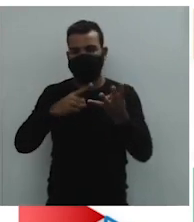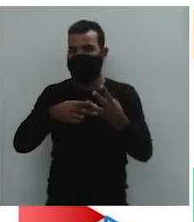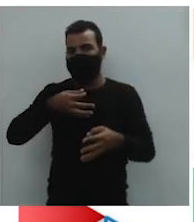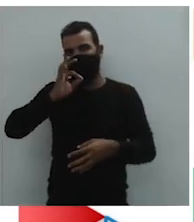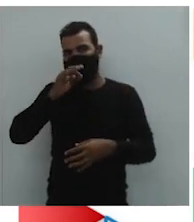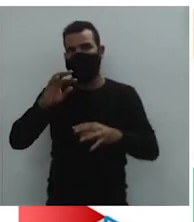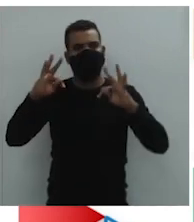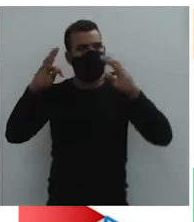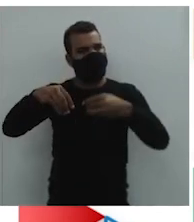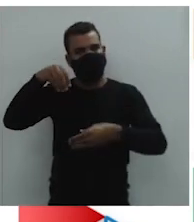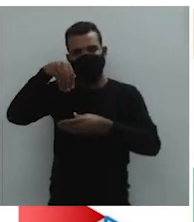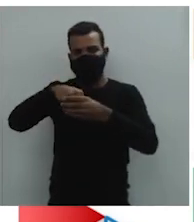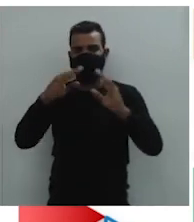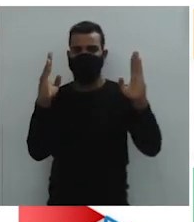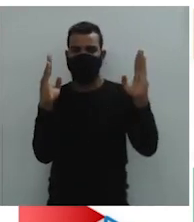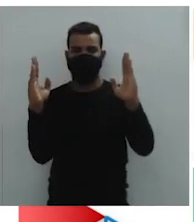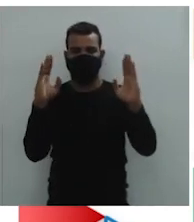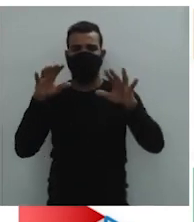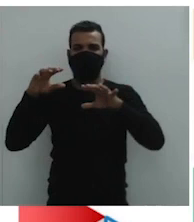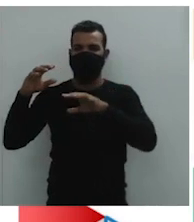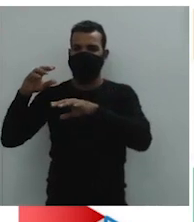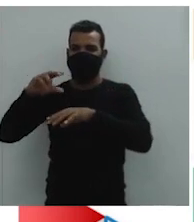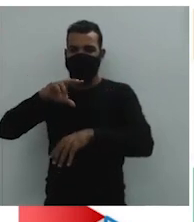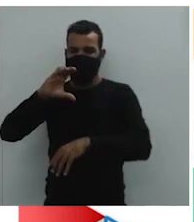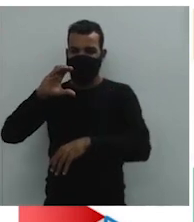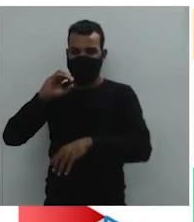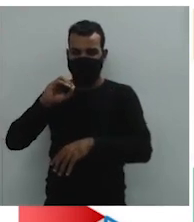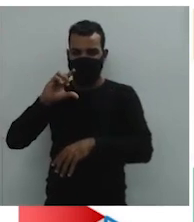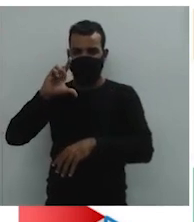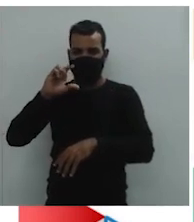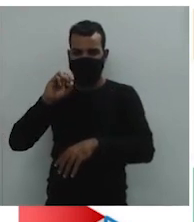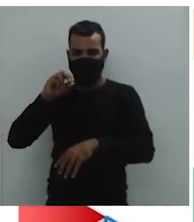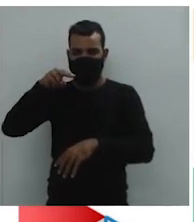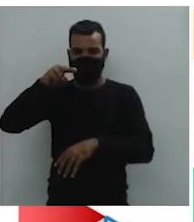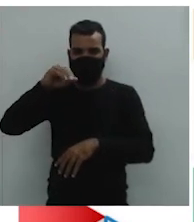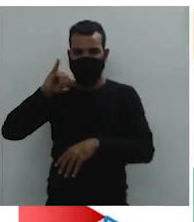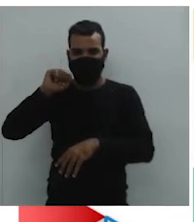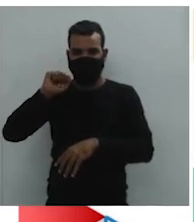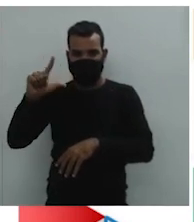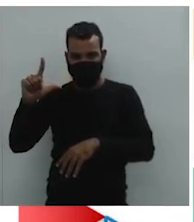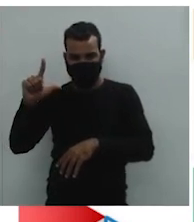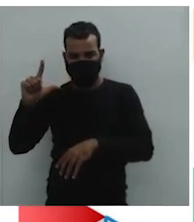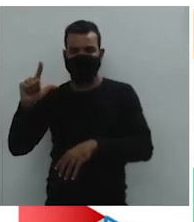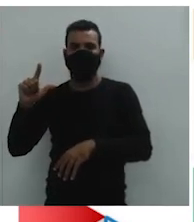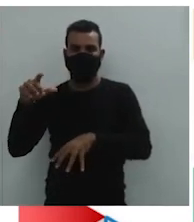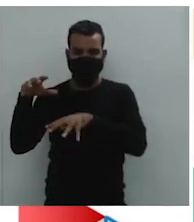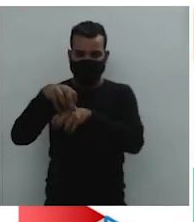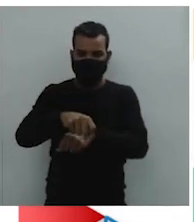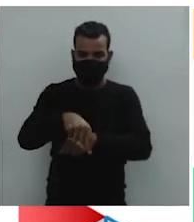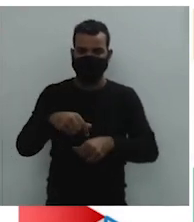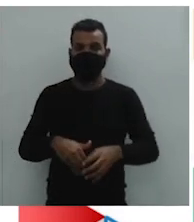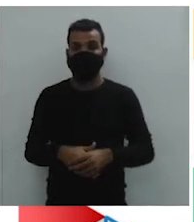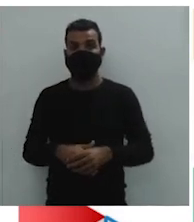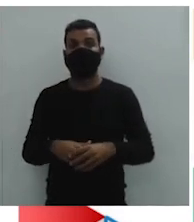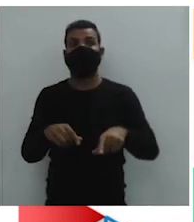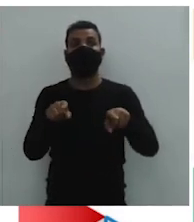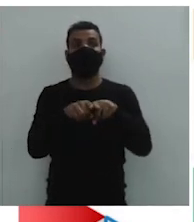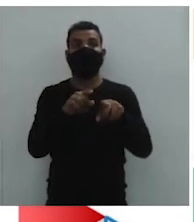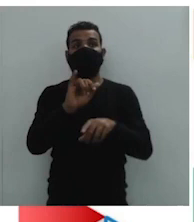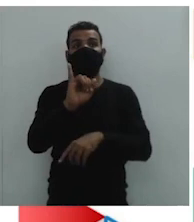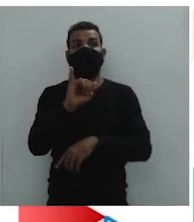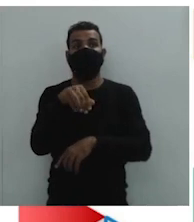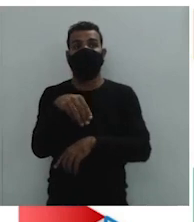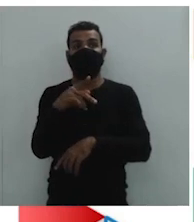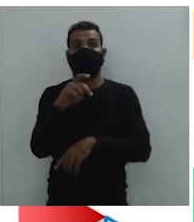E teremos também o período imperial e republicano, que foi entre o ano de 1822